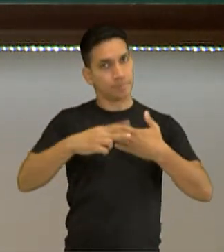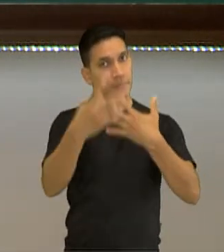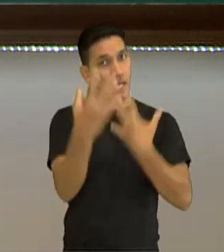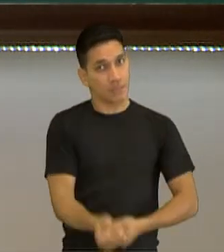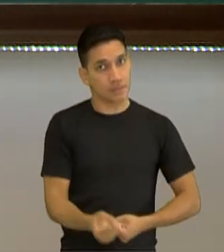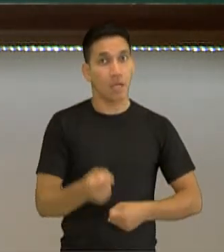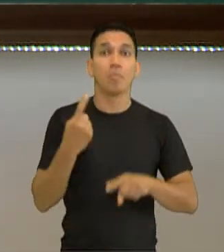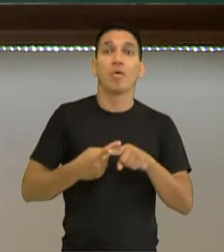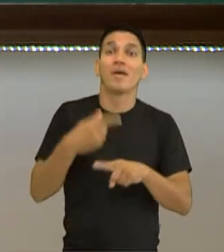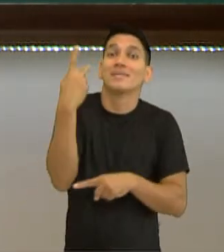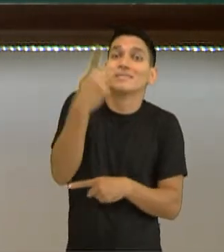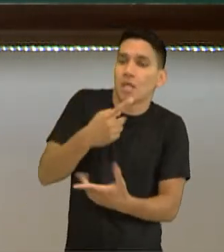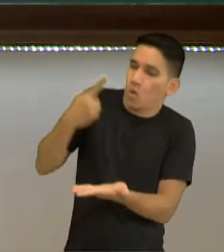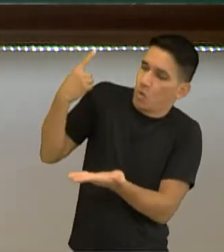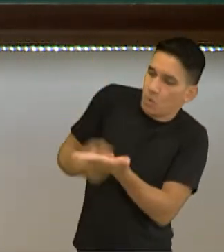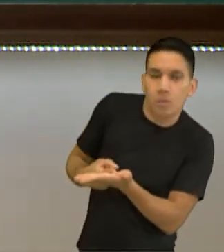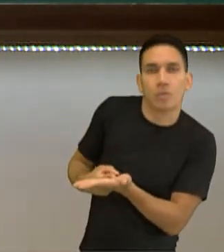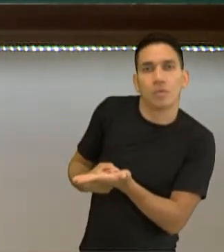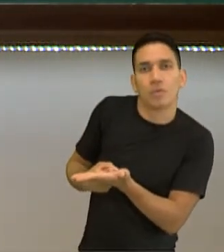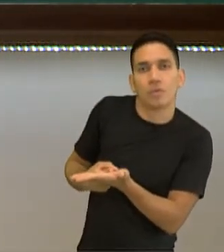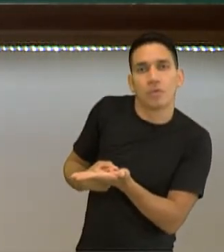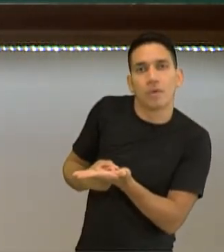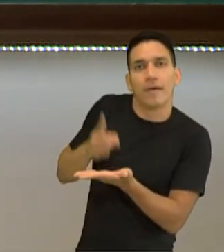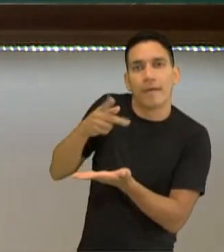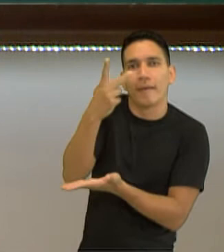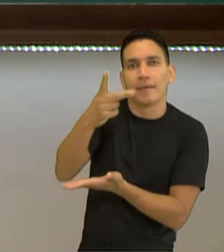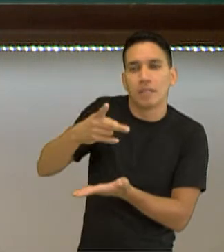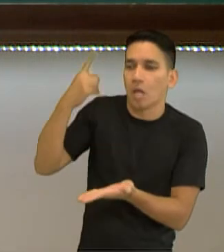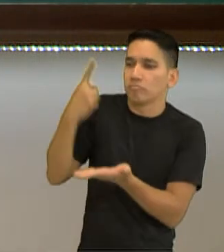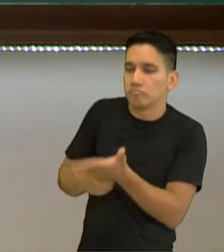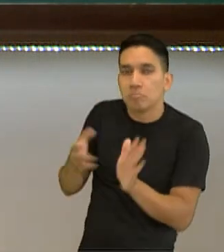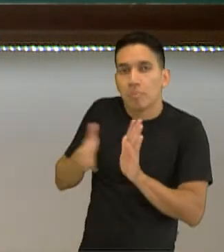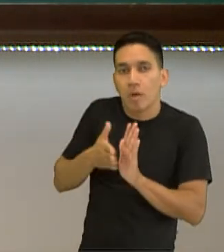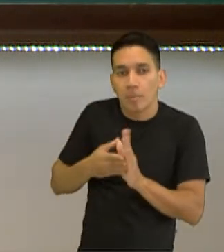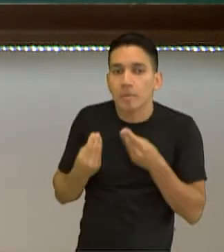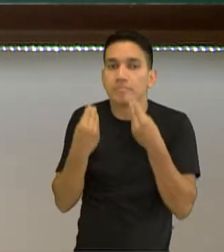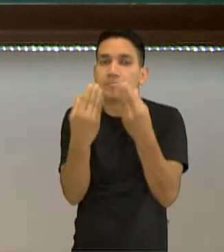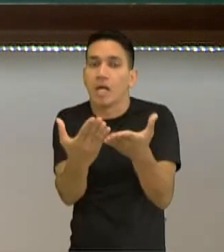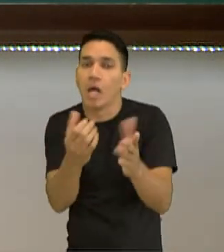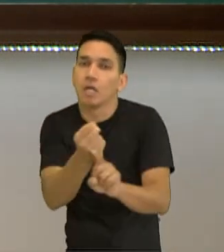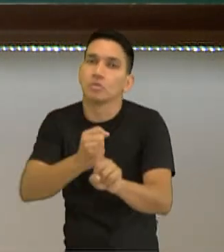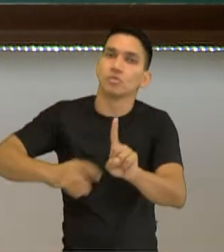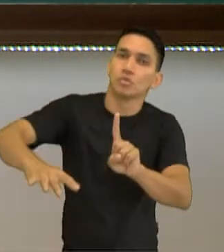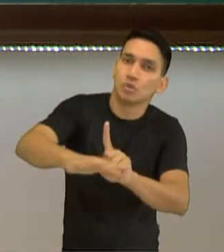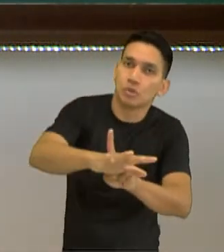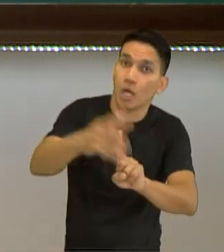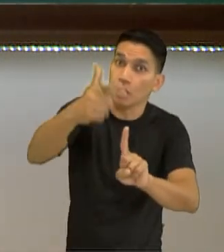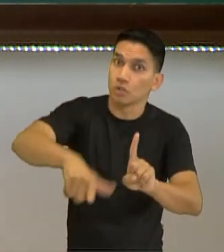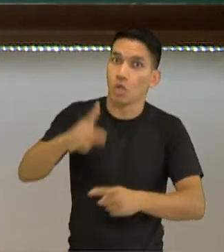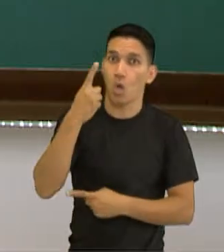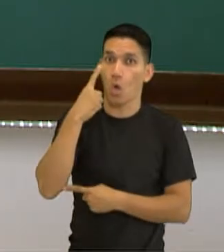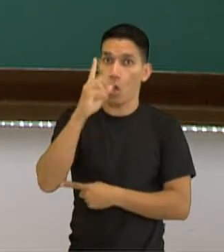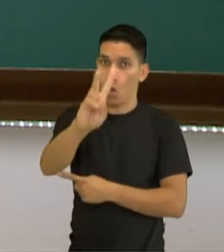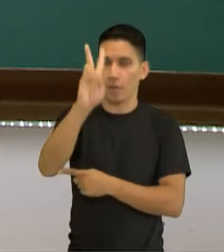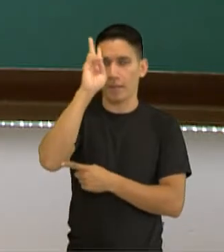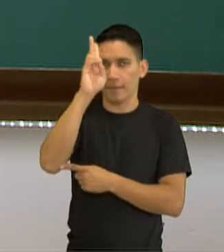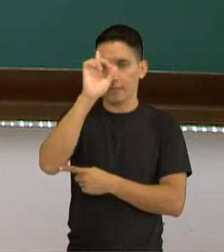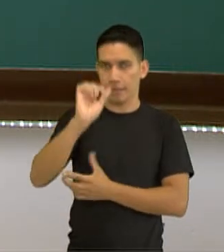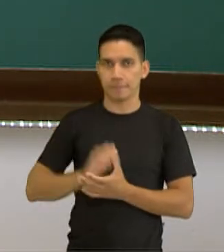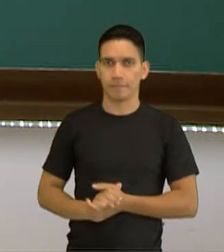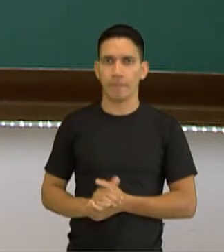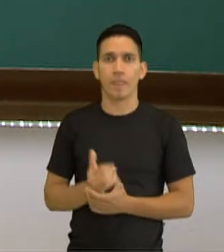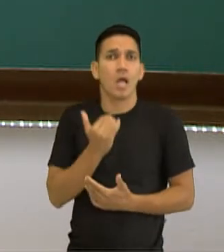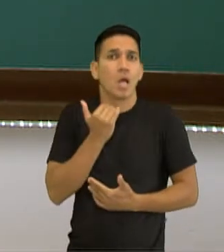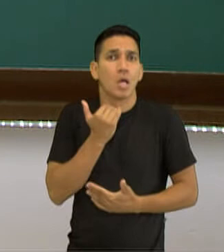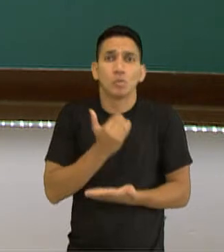Porque é um compromisso seu. Algo que você pode oferecer para a sociedade. De novo, lembrando, não